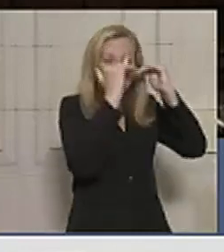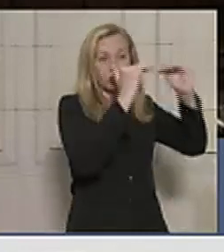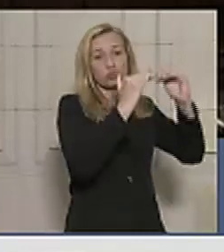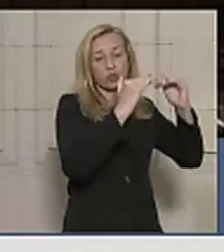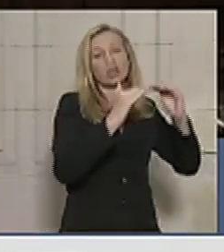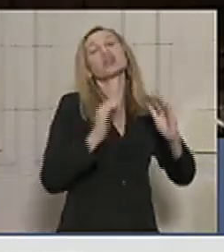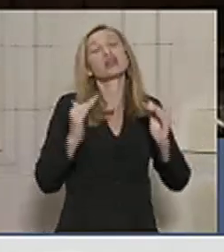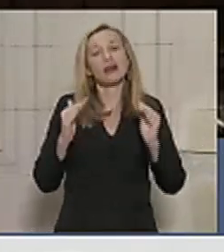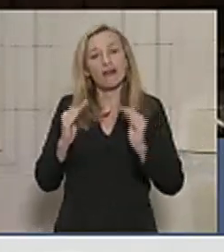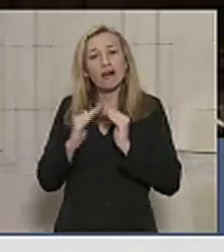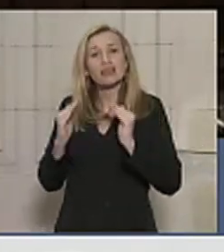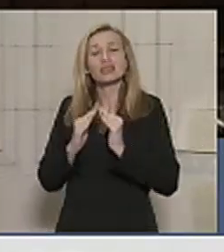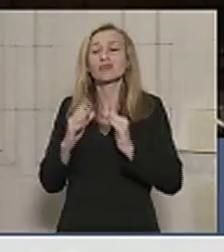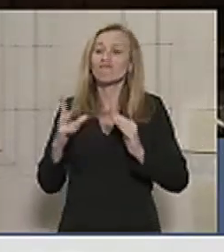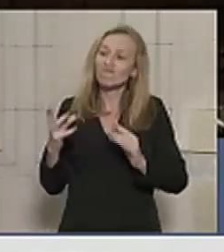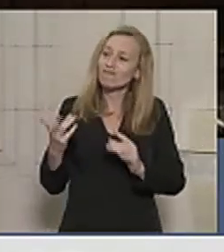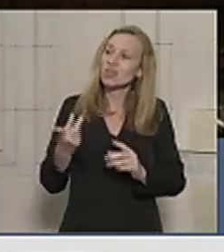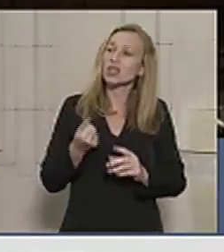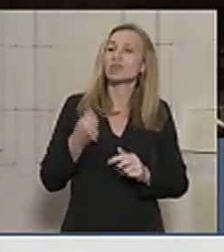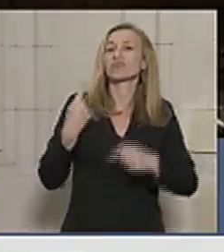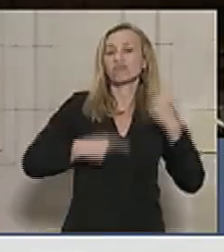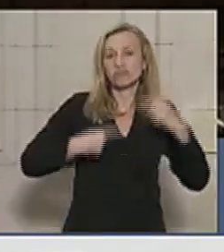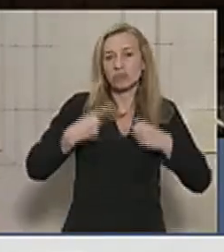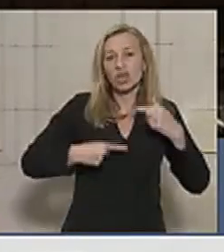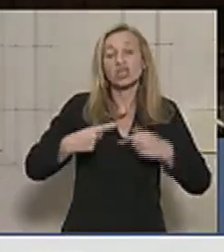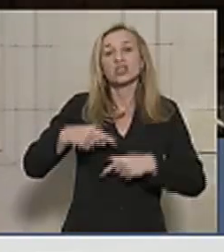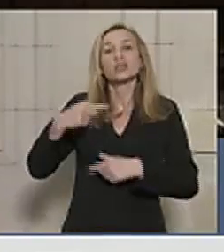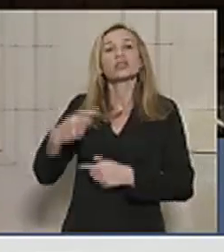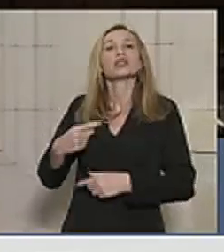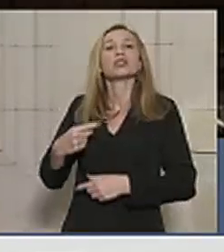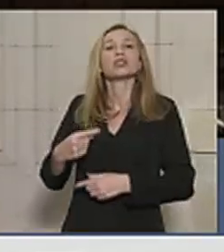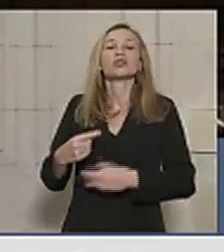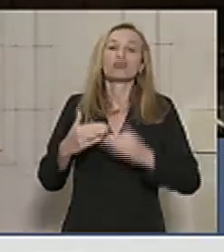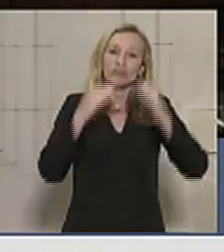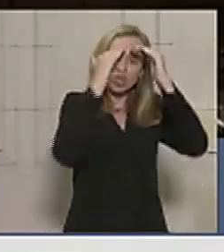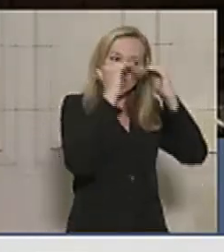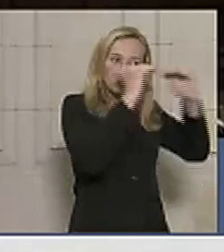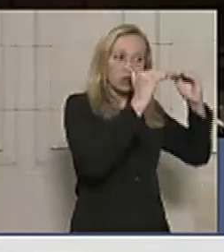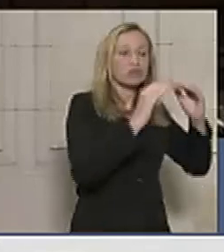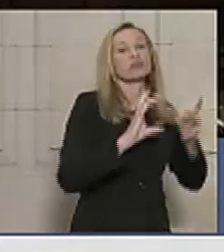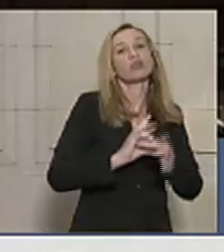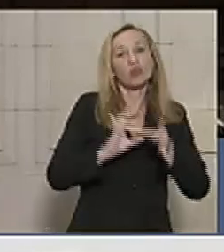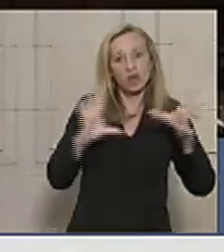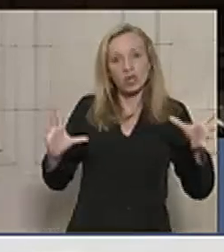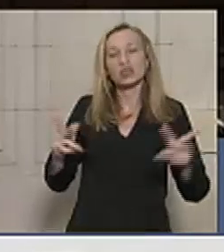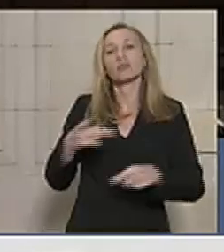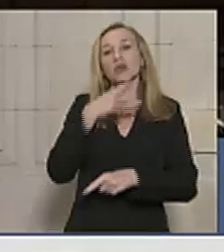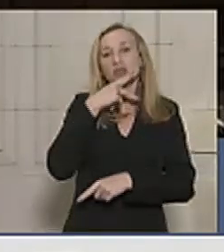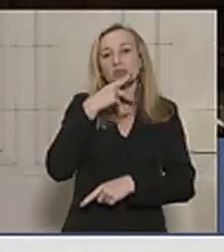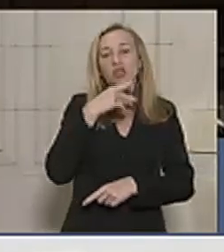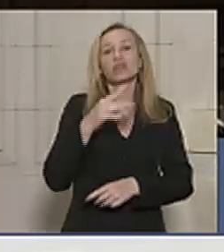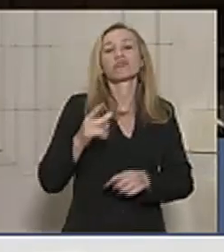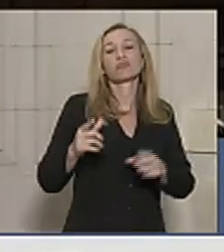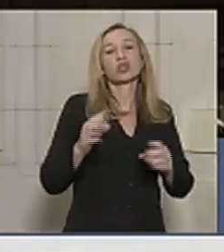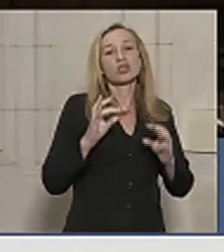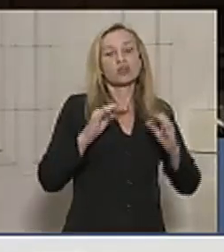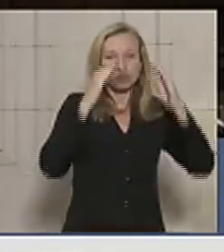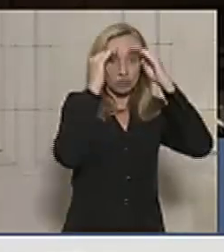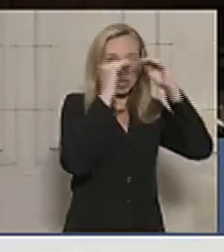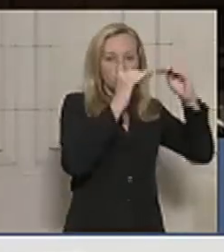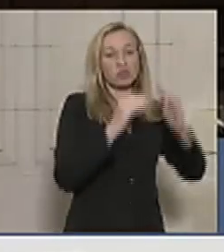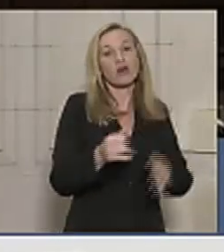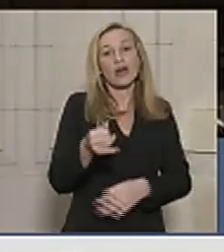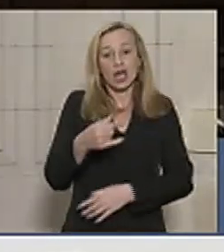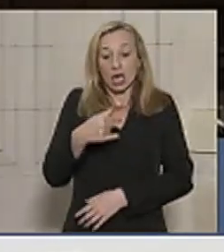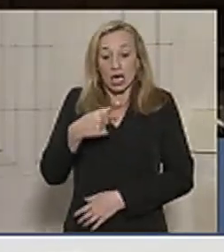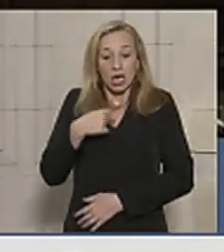Essa casa merece o debate ideológico, que é salutar a democracia e ao parlamento, mas, sobretudo, com respeito. Eu, por